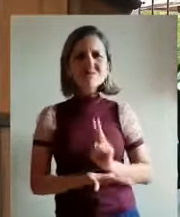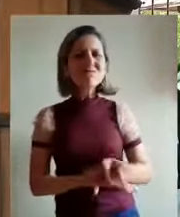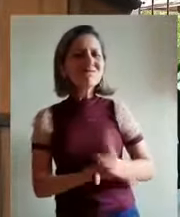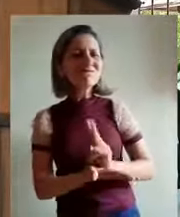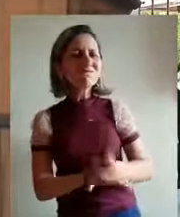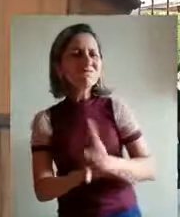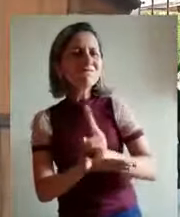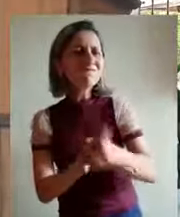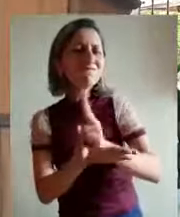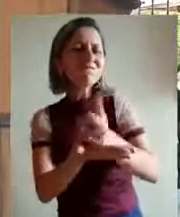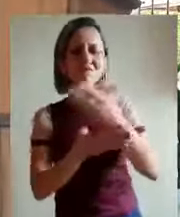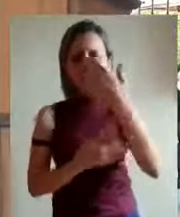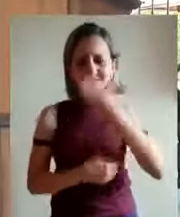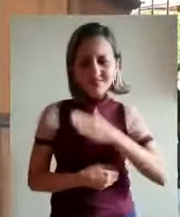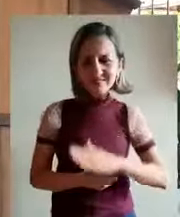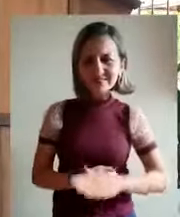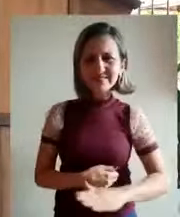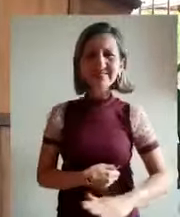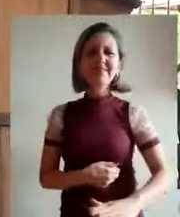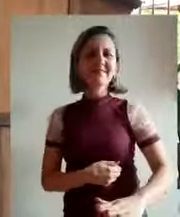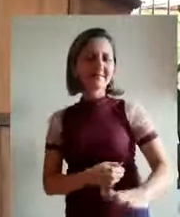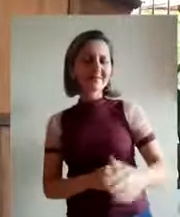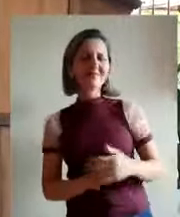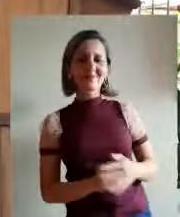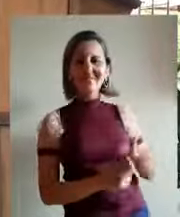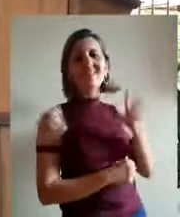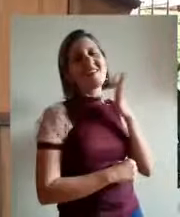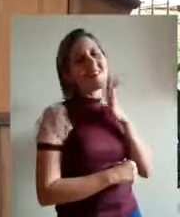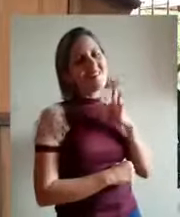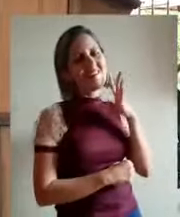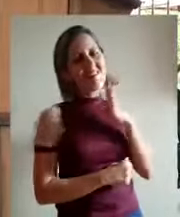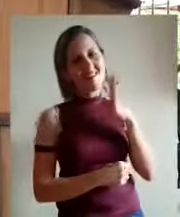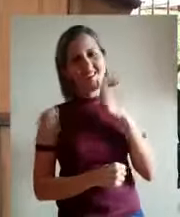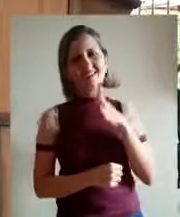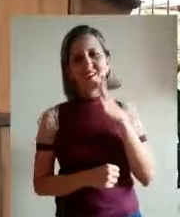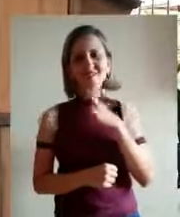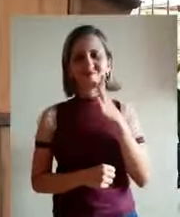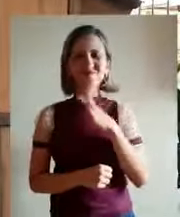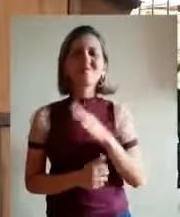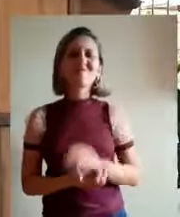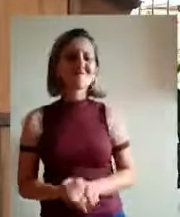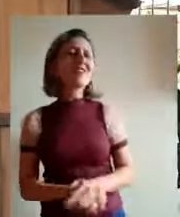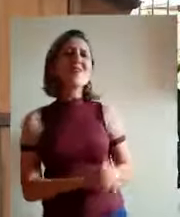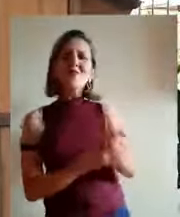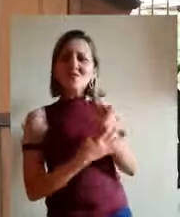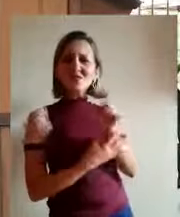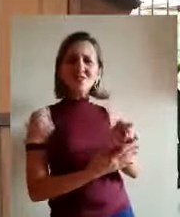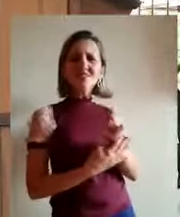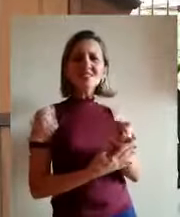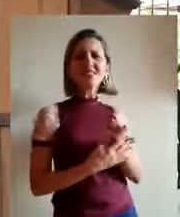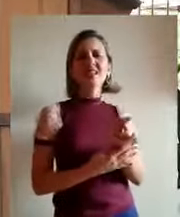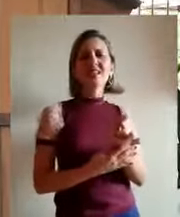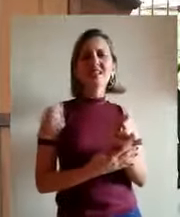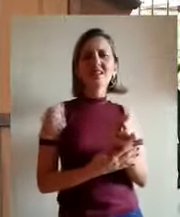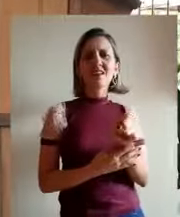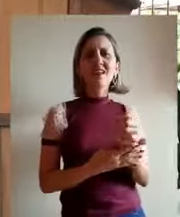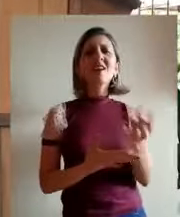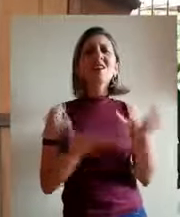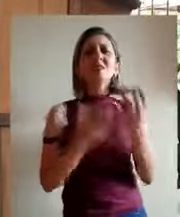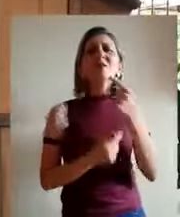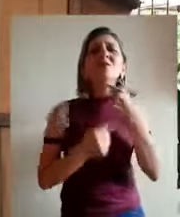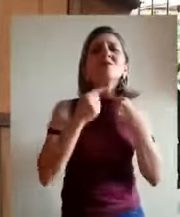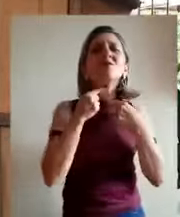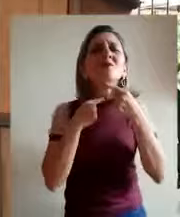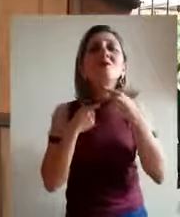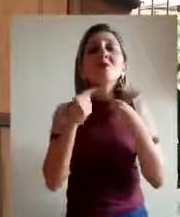crianças! Ai, que legal, Moquinha, Moquinha, e você, o que você gostaria de ganhar nesse dia,